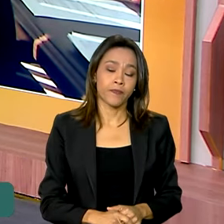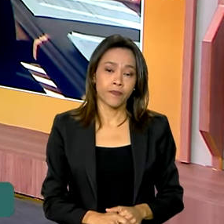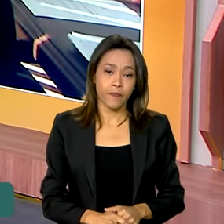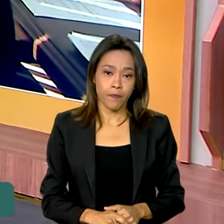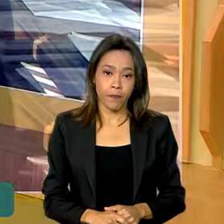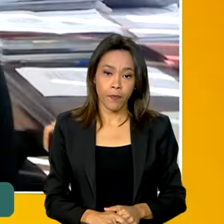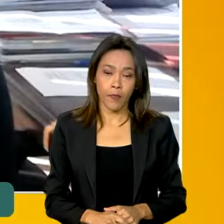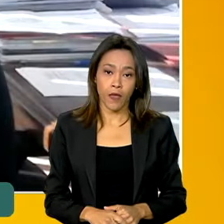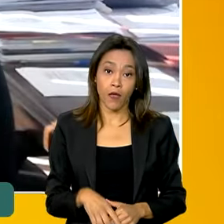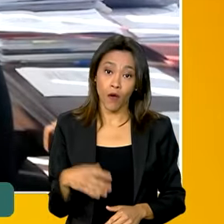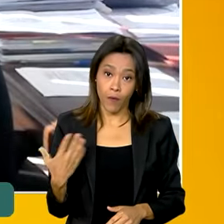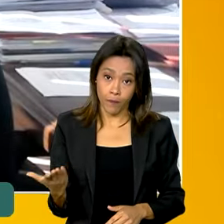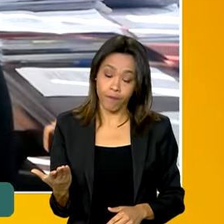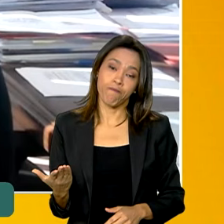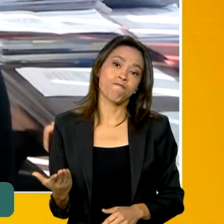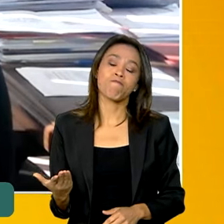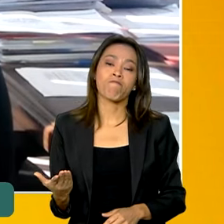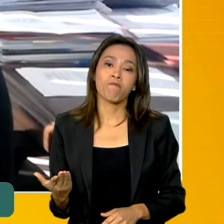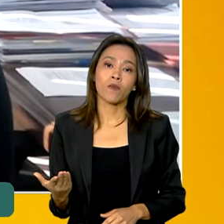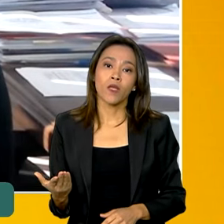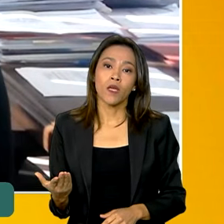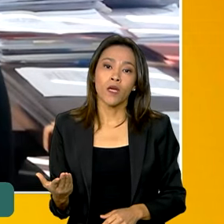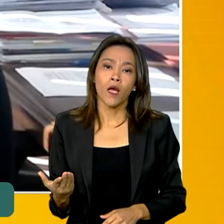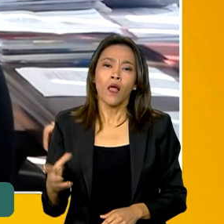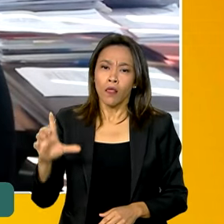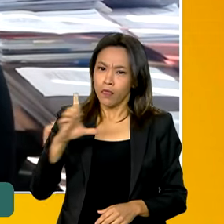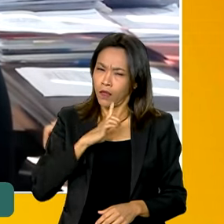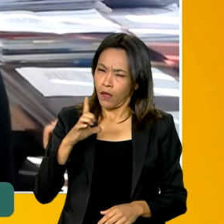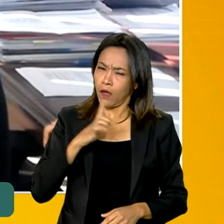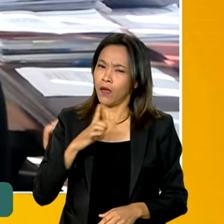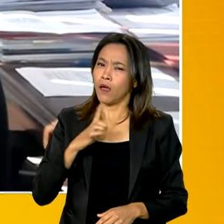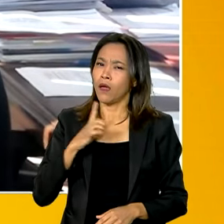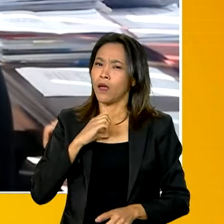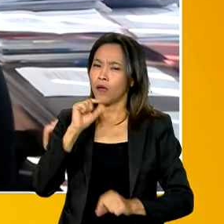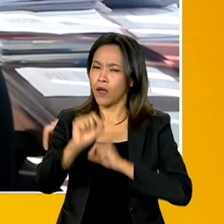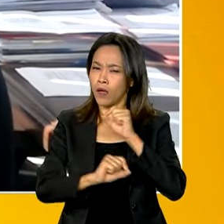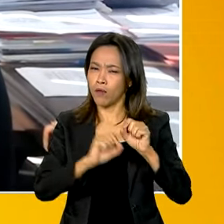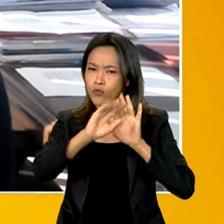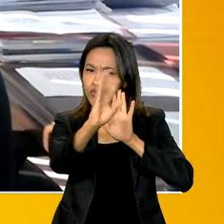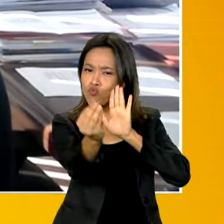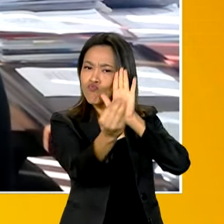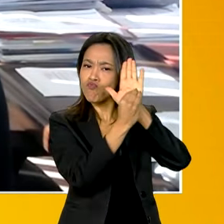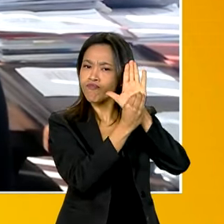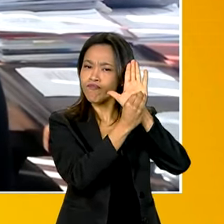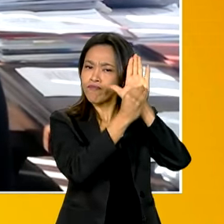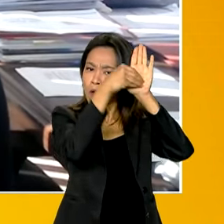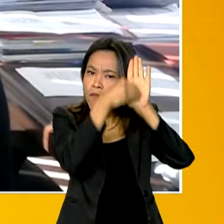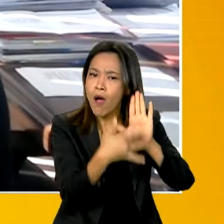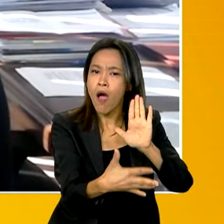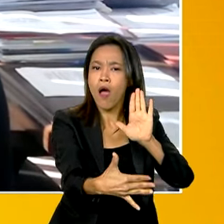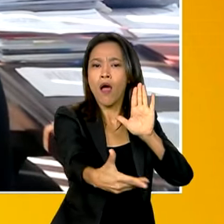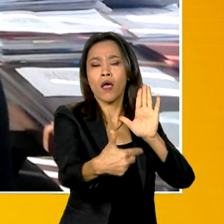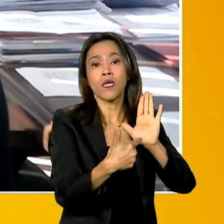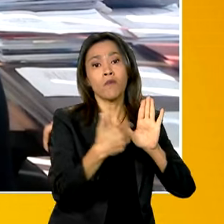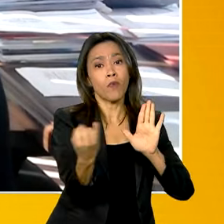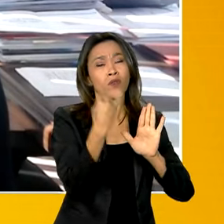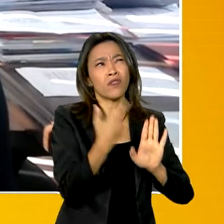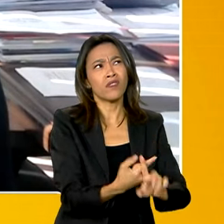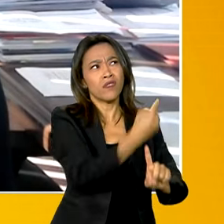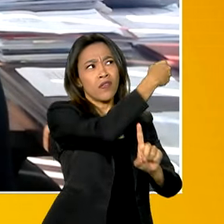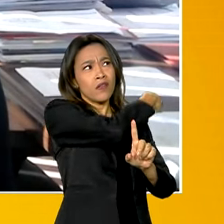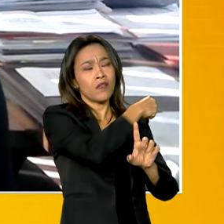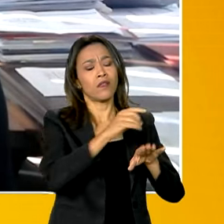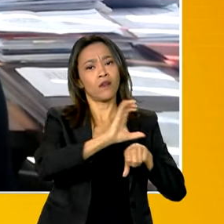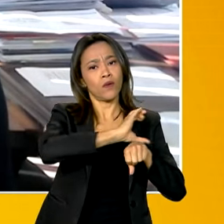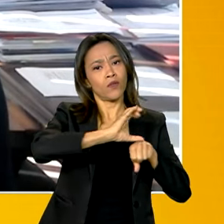Então, Vanessa, nós temos um legado importante dos governos anteriores, desde a Constituição de 88, a